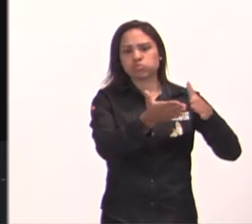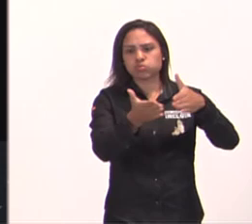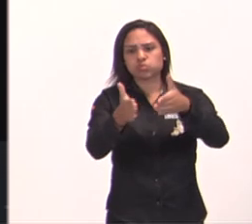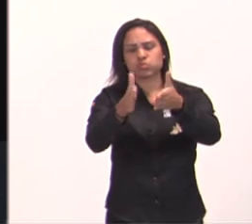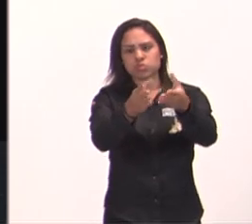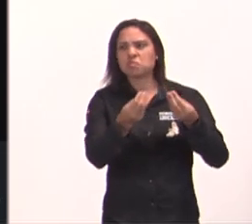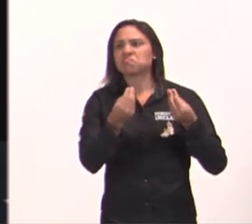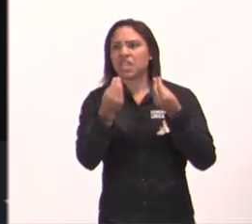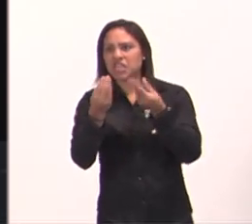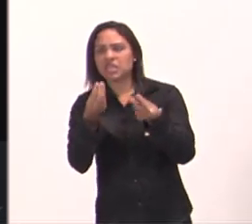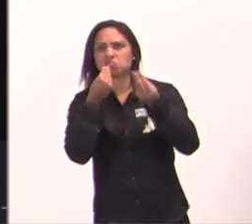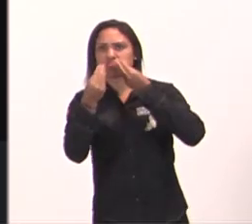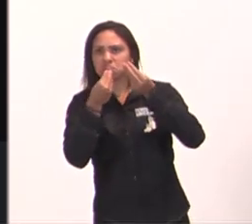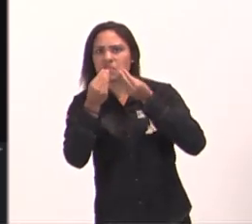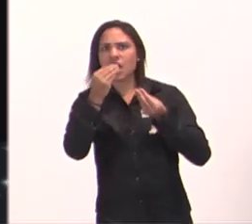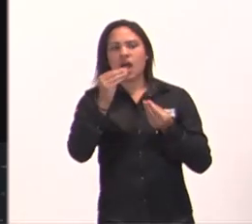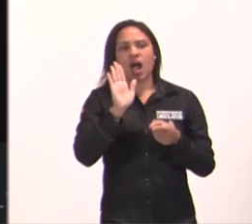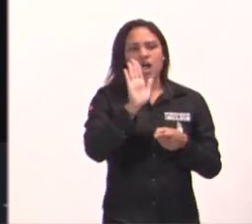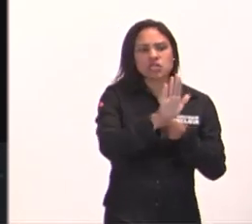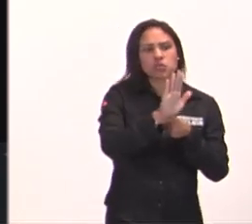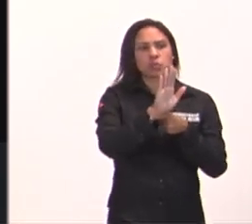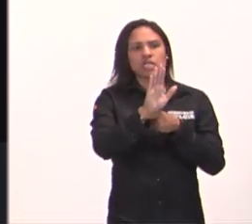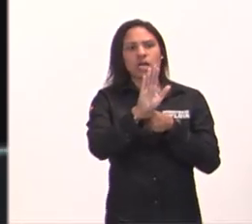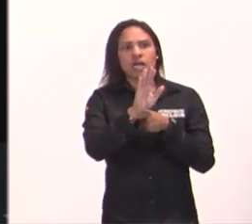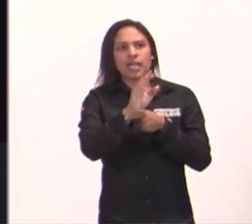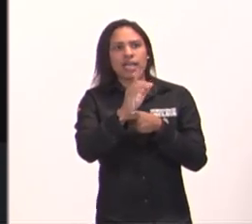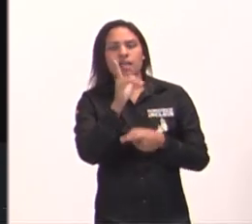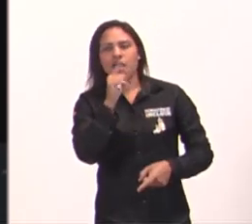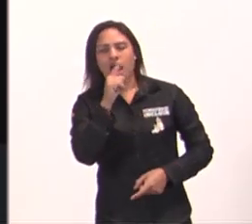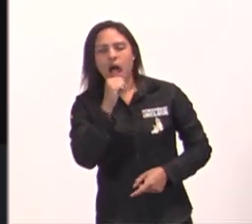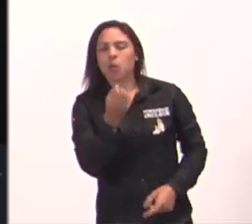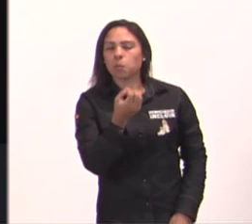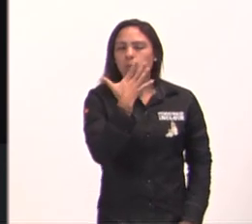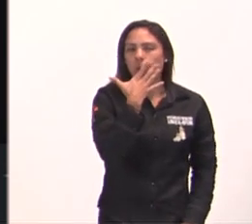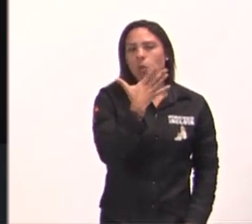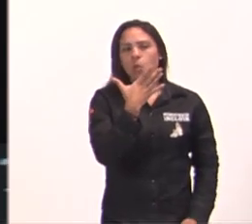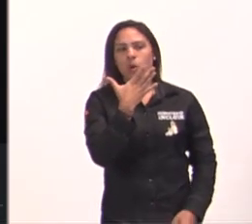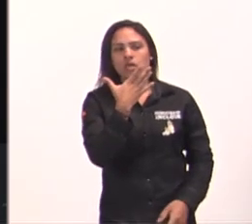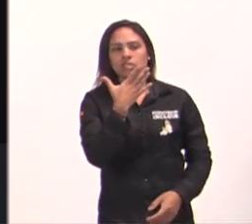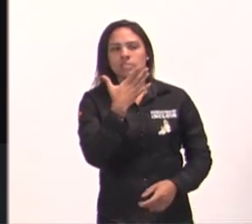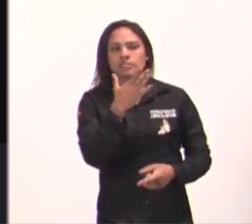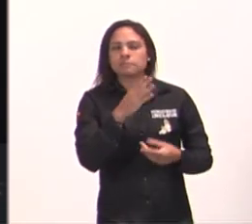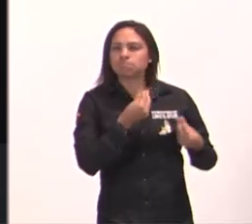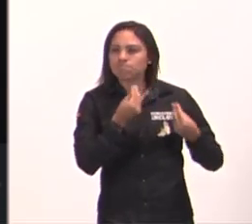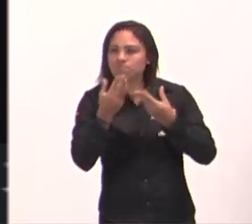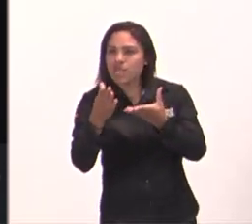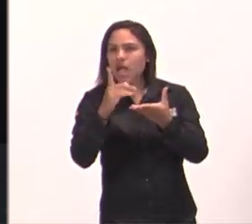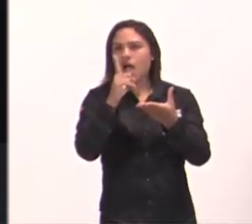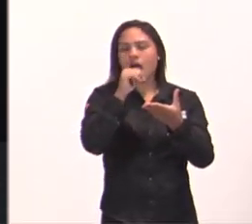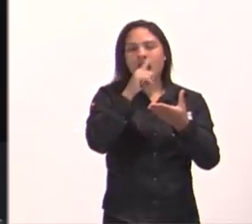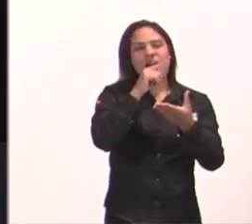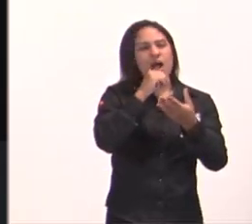aquele rio garante o saneamento, aquele rio garante o abastecimento, aquele